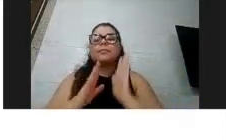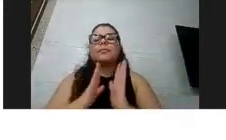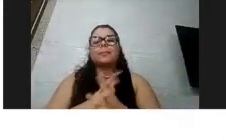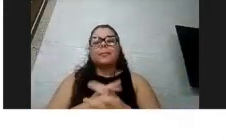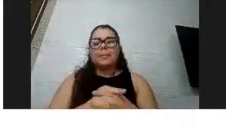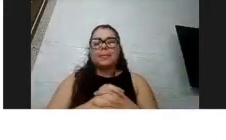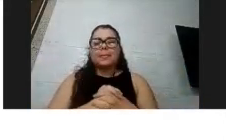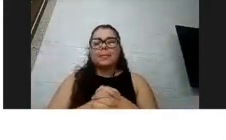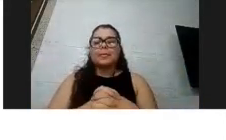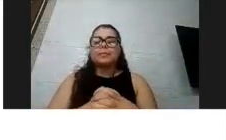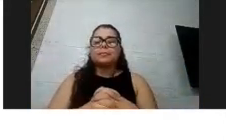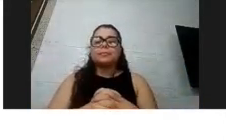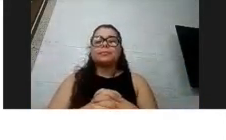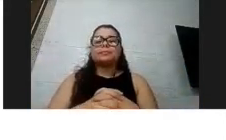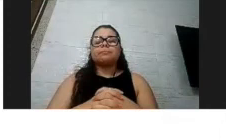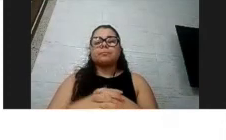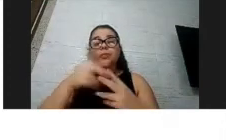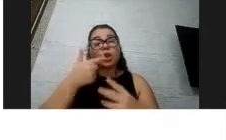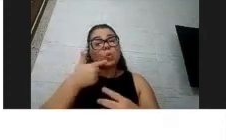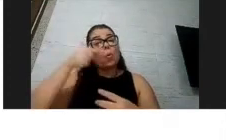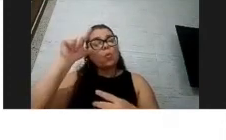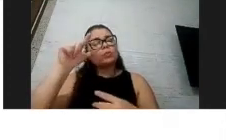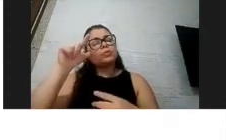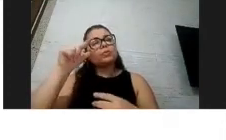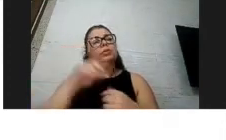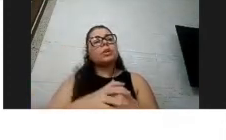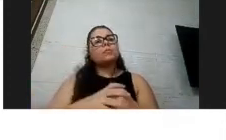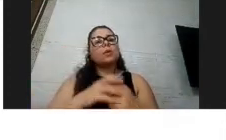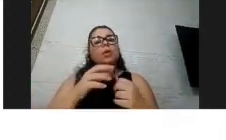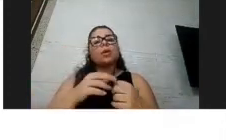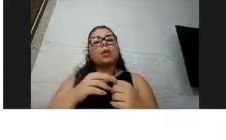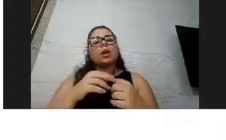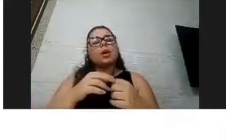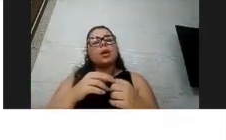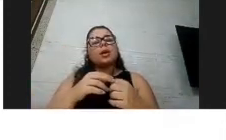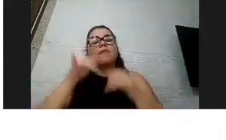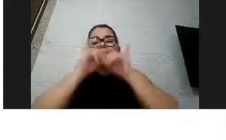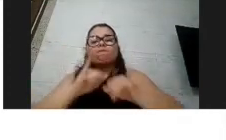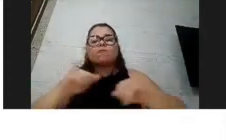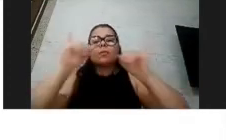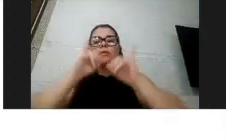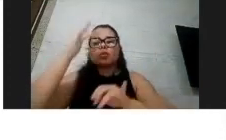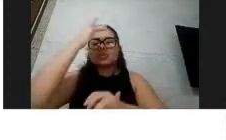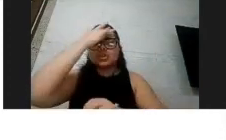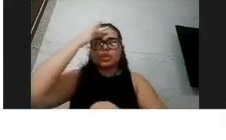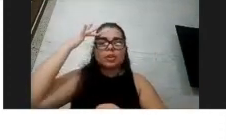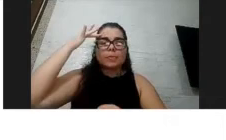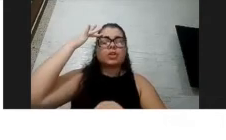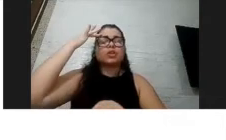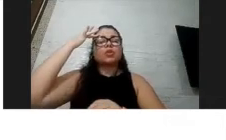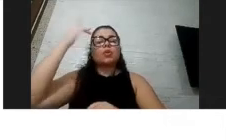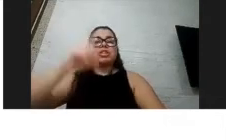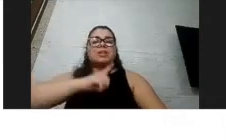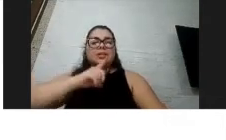outras considerações quando a gente está falando da pessoa com deficiência intelectual, síndrome de Down, outras questões que